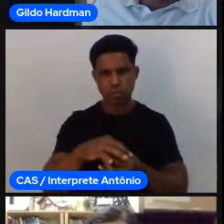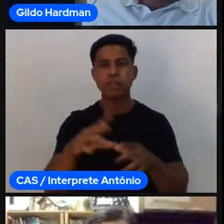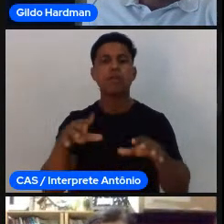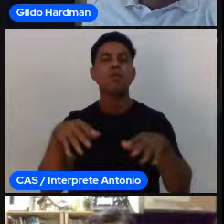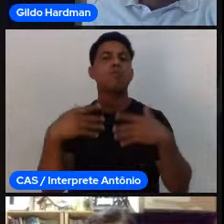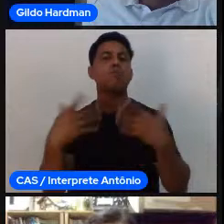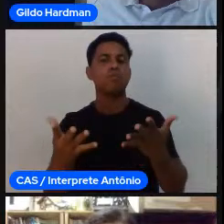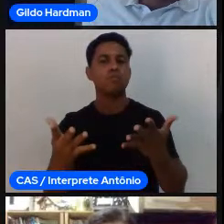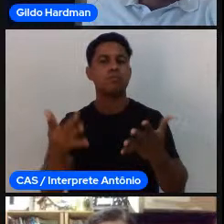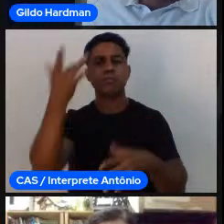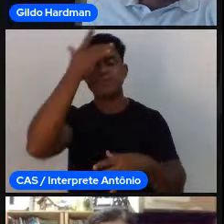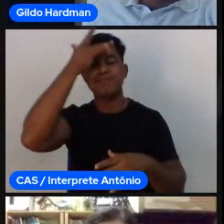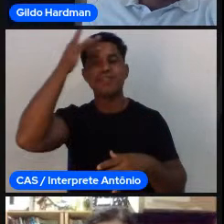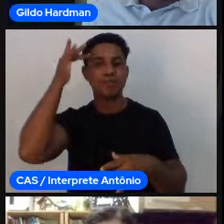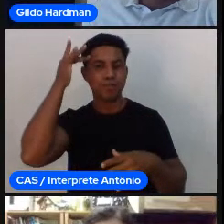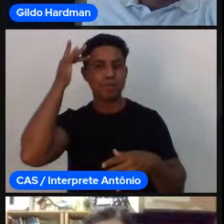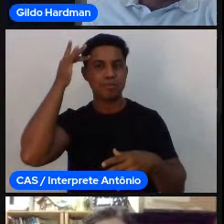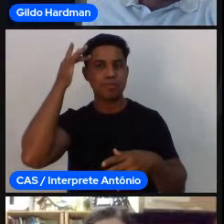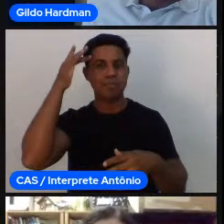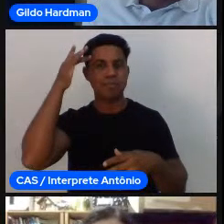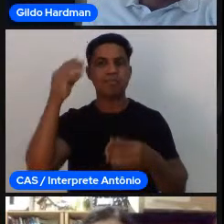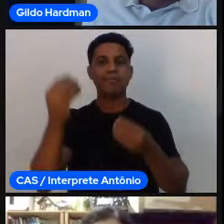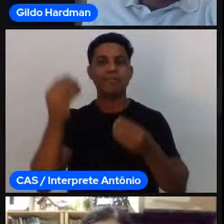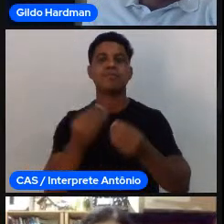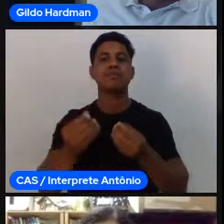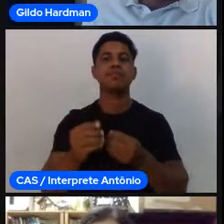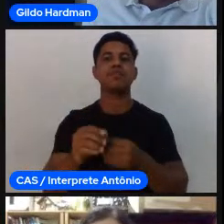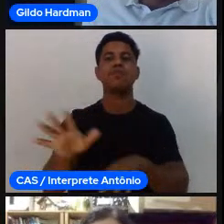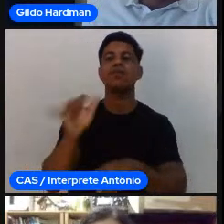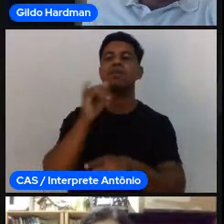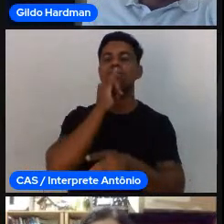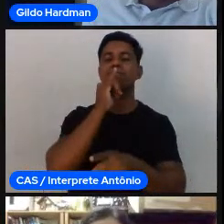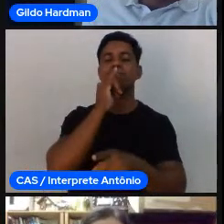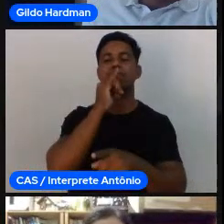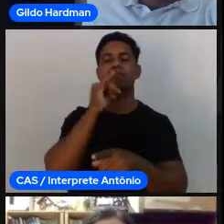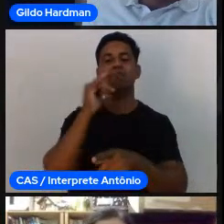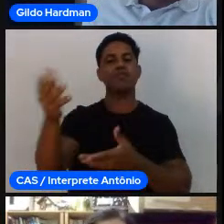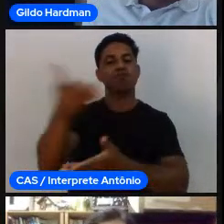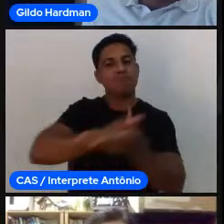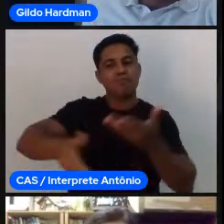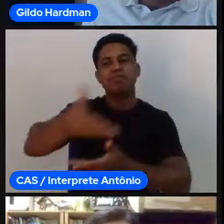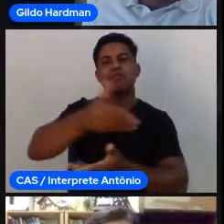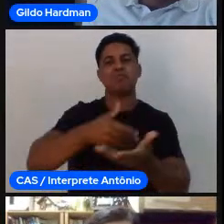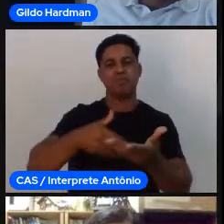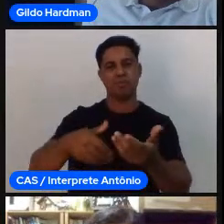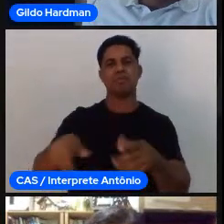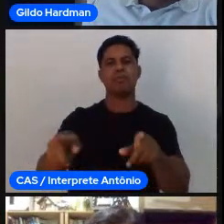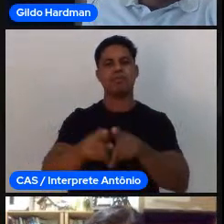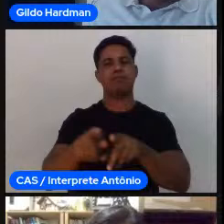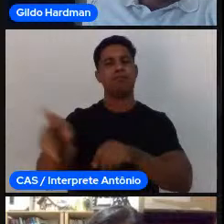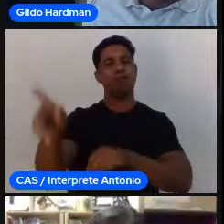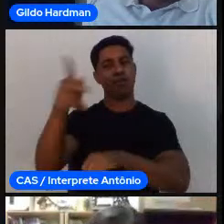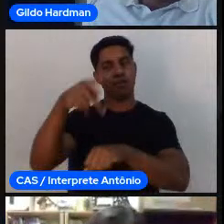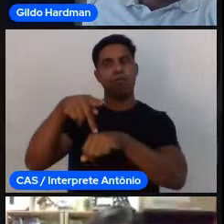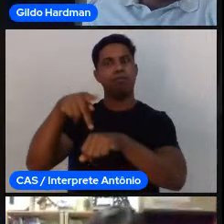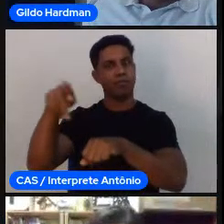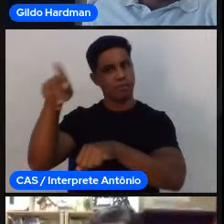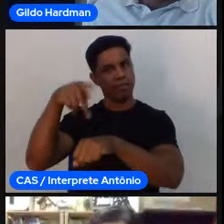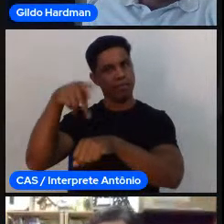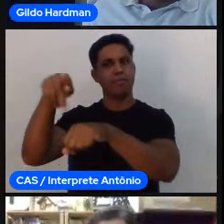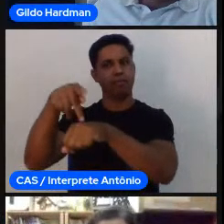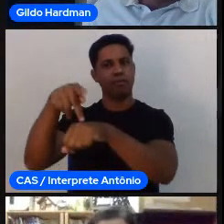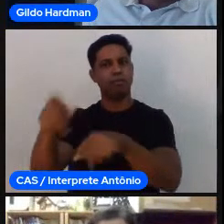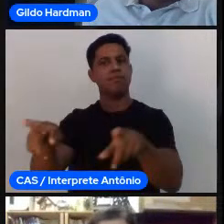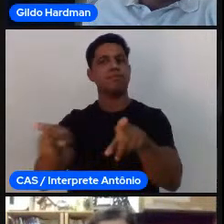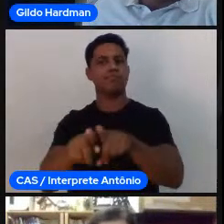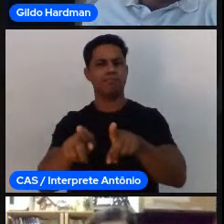minha cidade, isso é no nível local, regional, nacional, internacional, por exemplo, esse ano a gente tem Jogos Olímpicos, tem